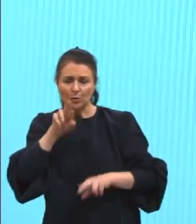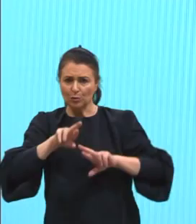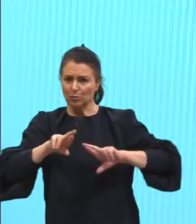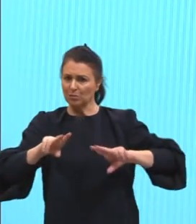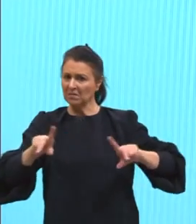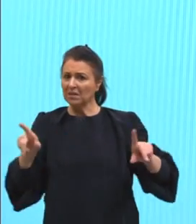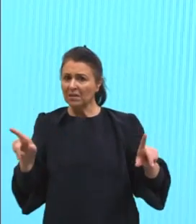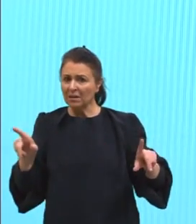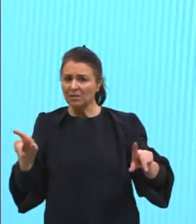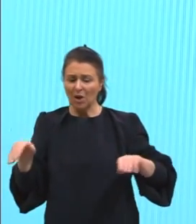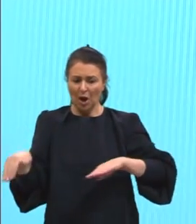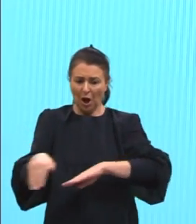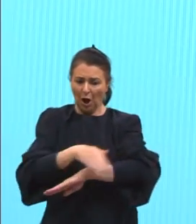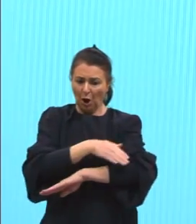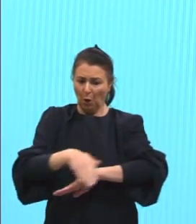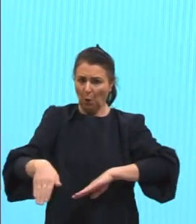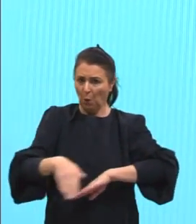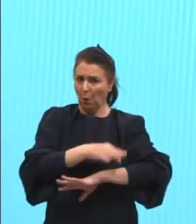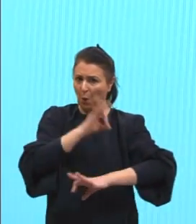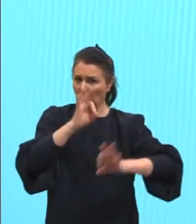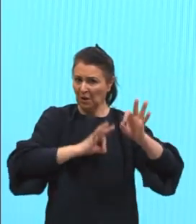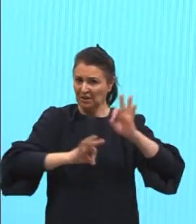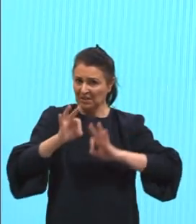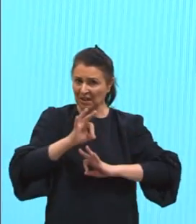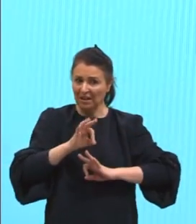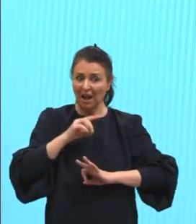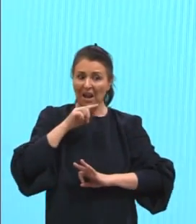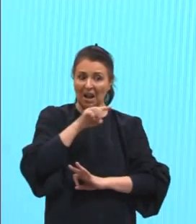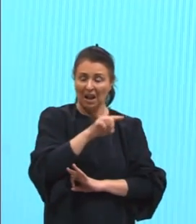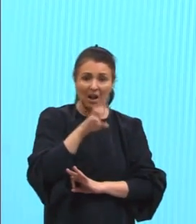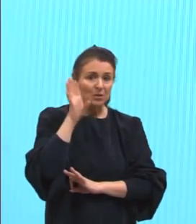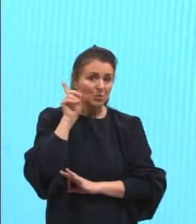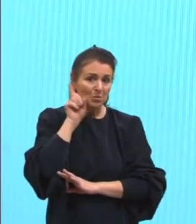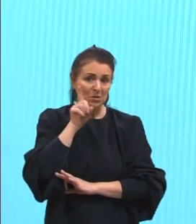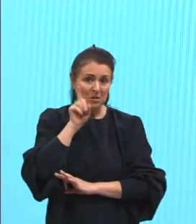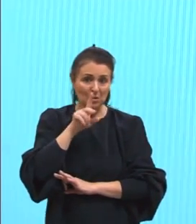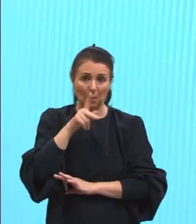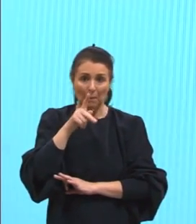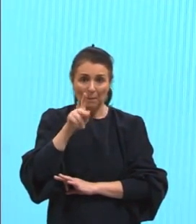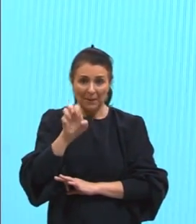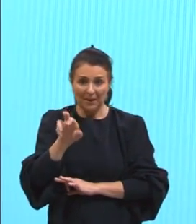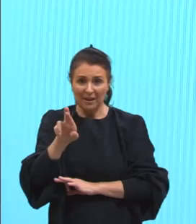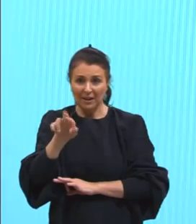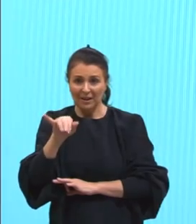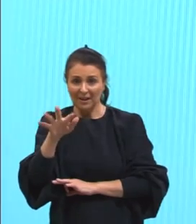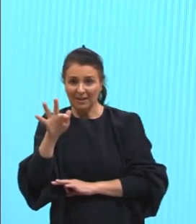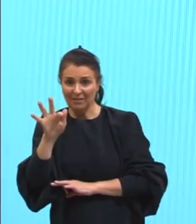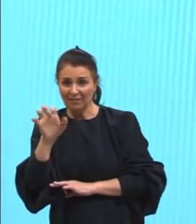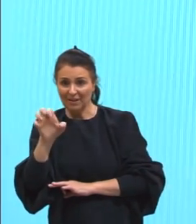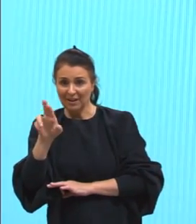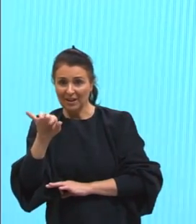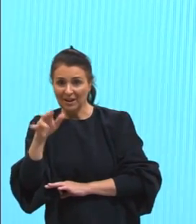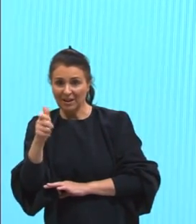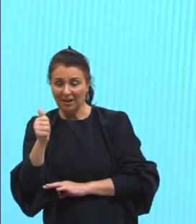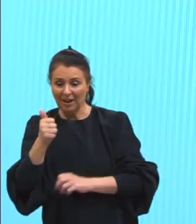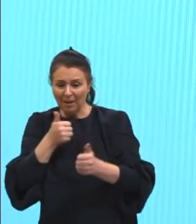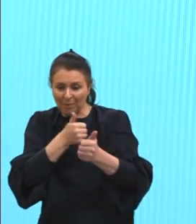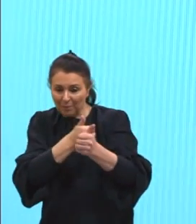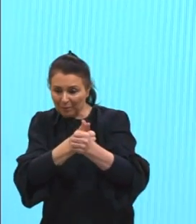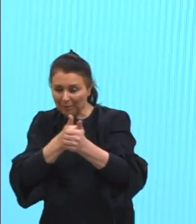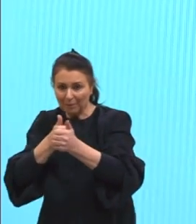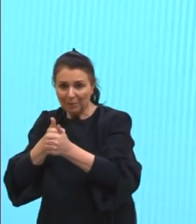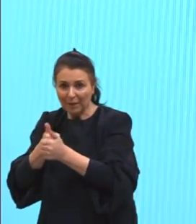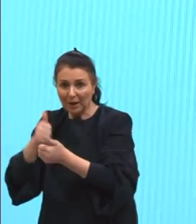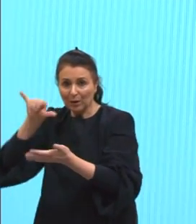bonitinhas, tá, isso aqui é uma periferia, gurizada, lá nos Estados Unidos, tá, mostra, isso aí aparece nos filmes, né, o